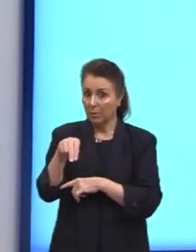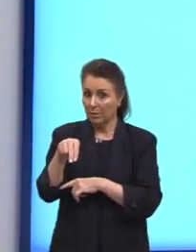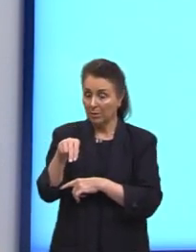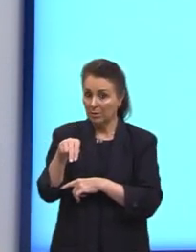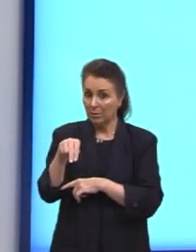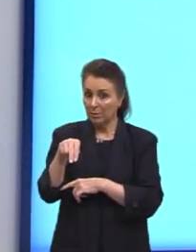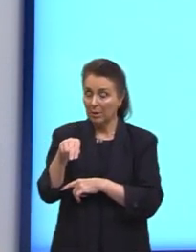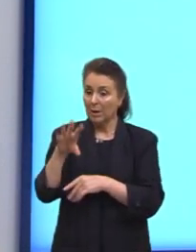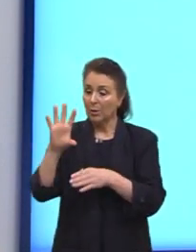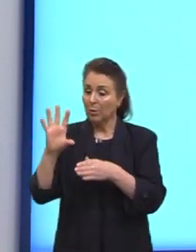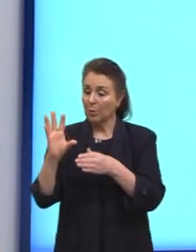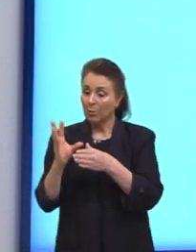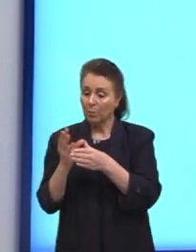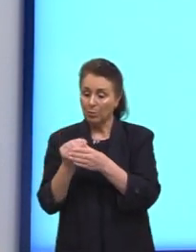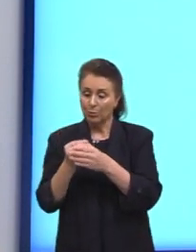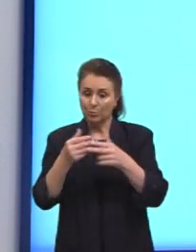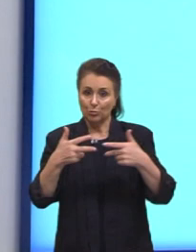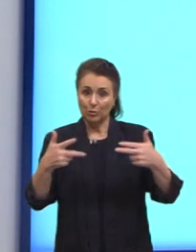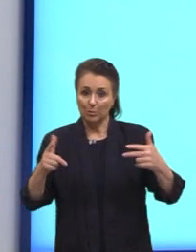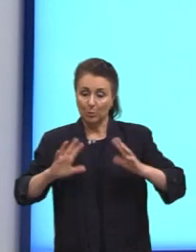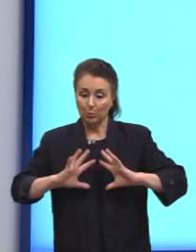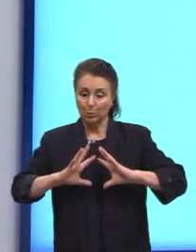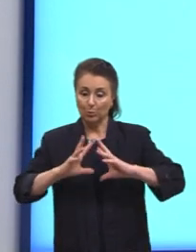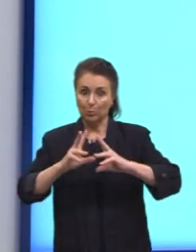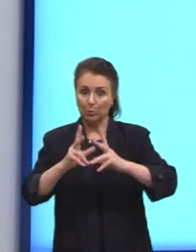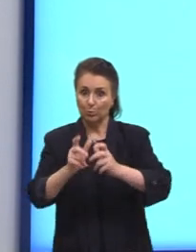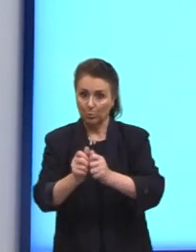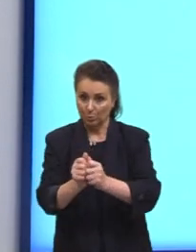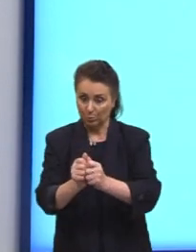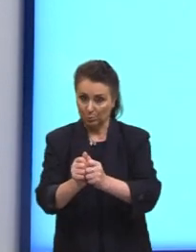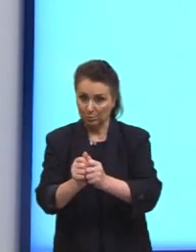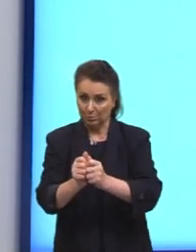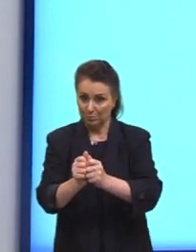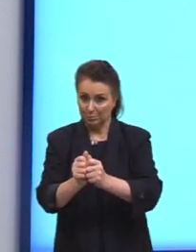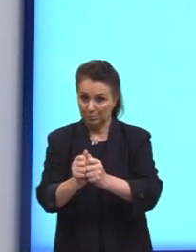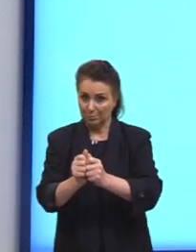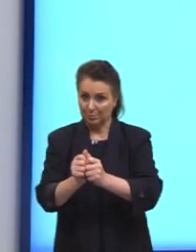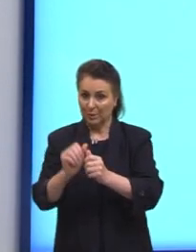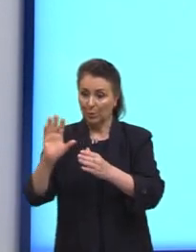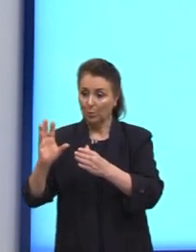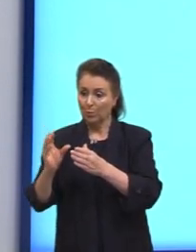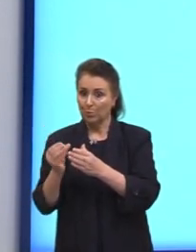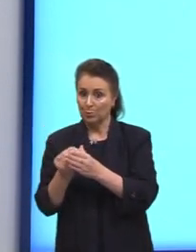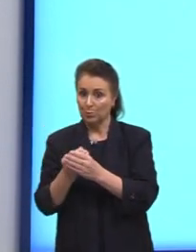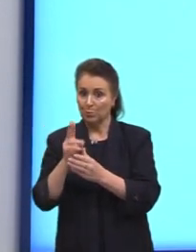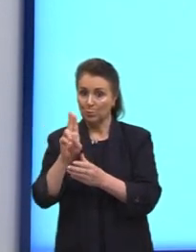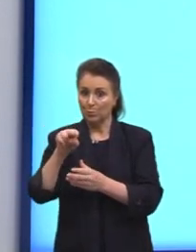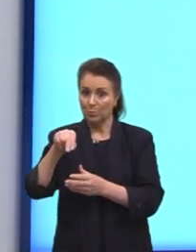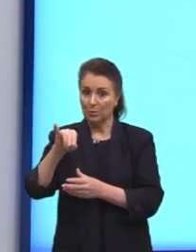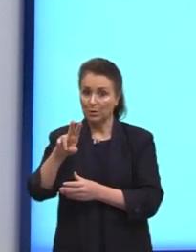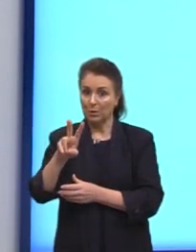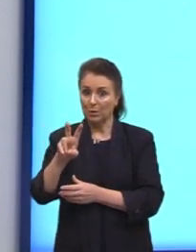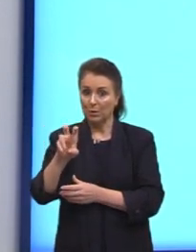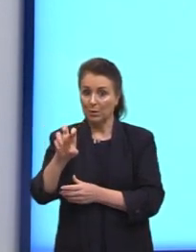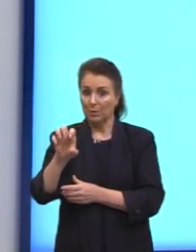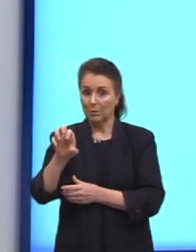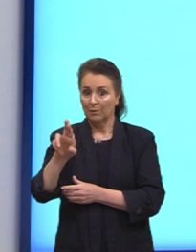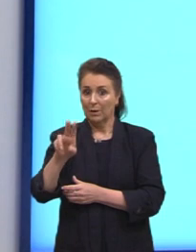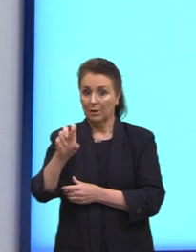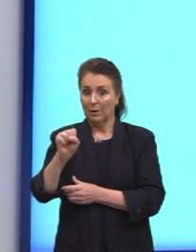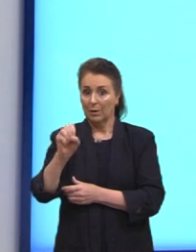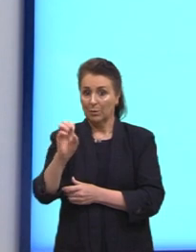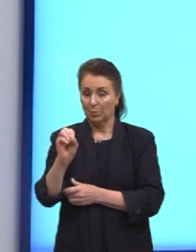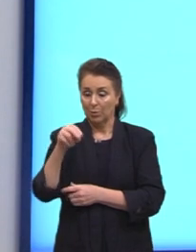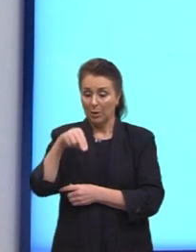o conjunto de elementos totais, né? O nosso conjunto universo. N elementos. E aí a